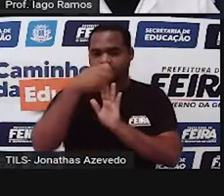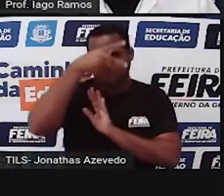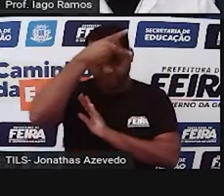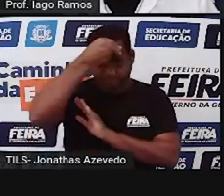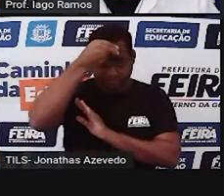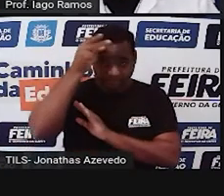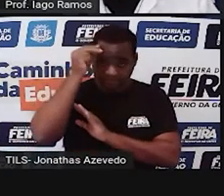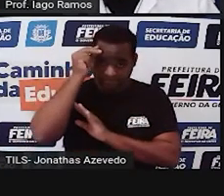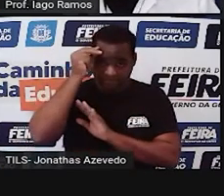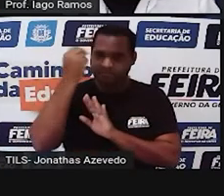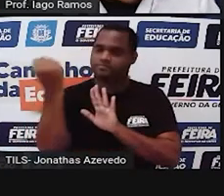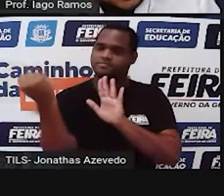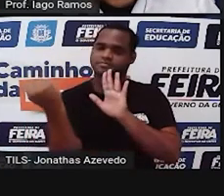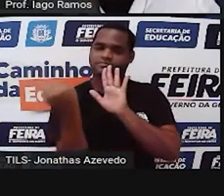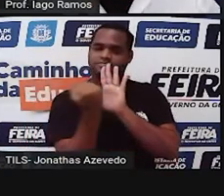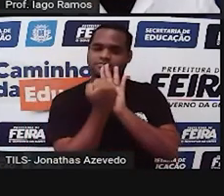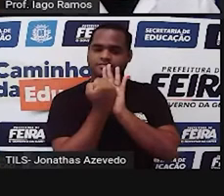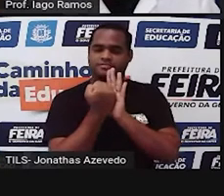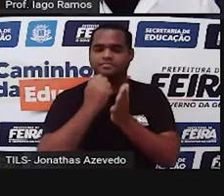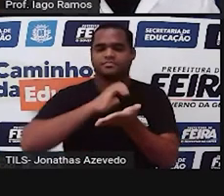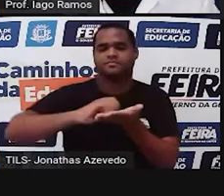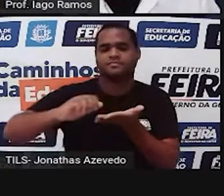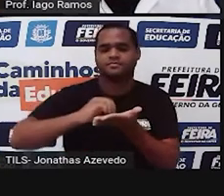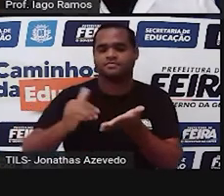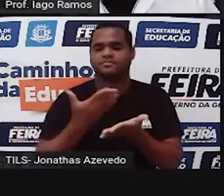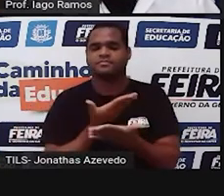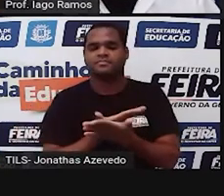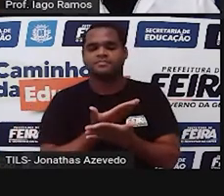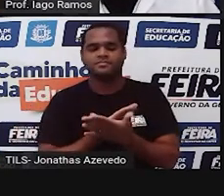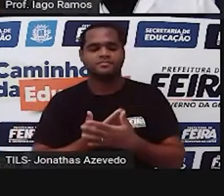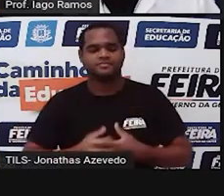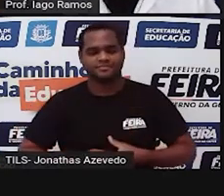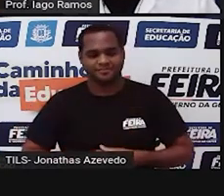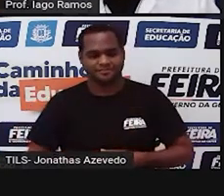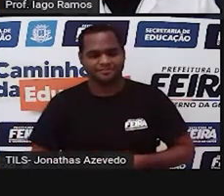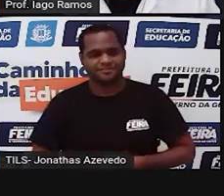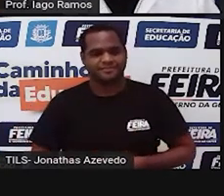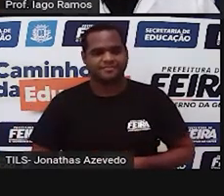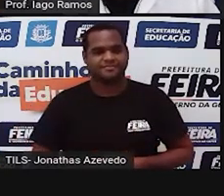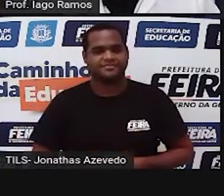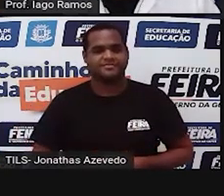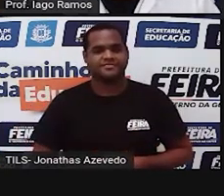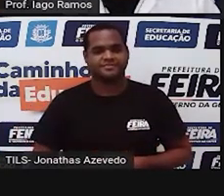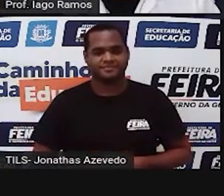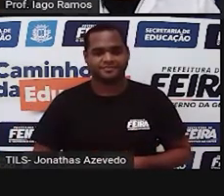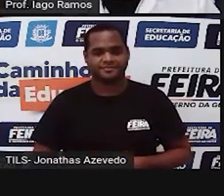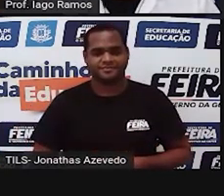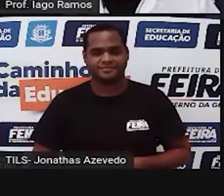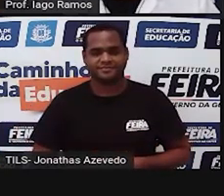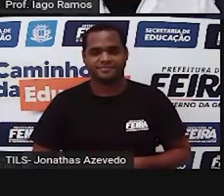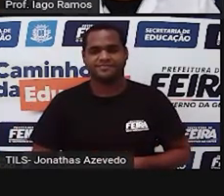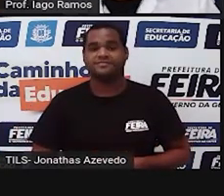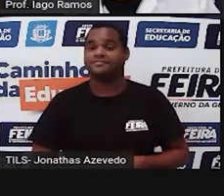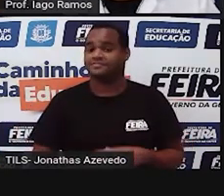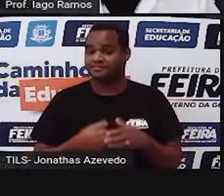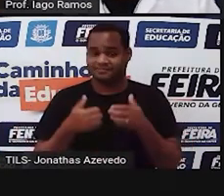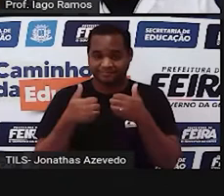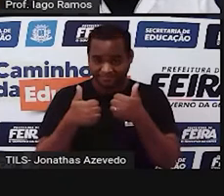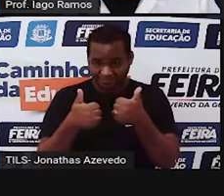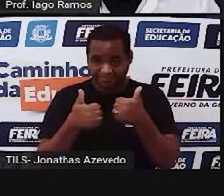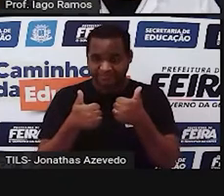Municipal de Feira de Santana e da própria Secretaria Municipal de Educação de Feira de Santana, bom?